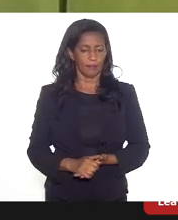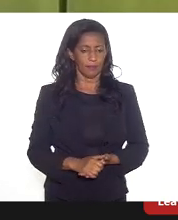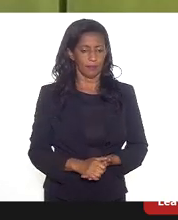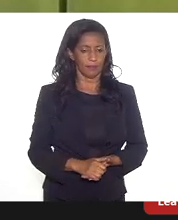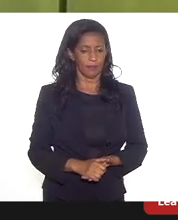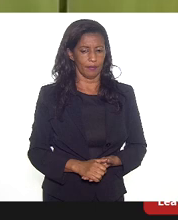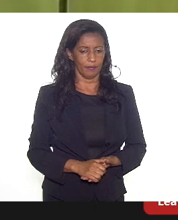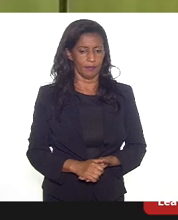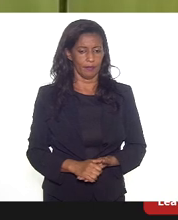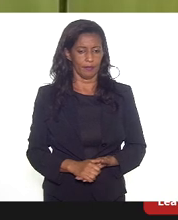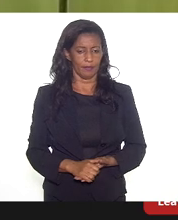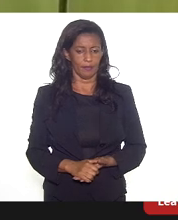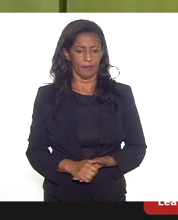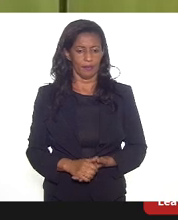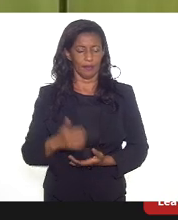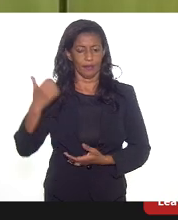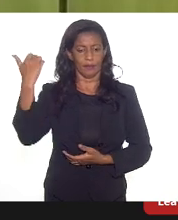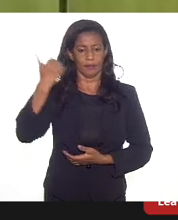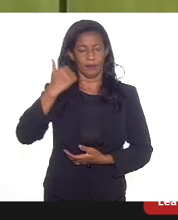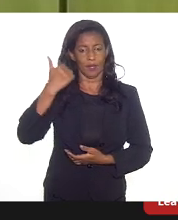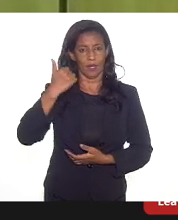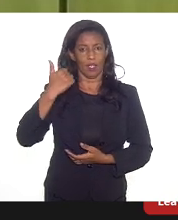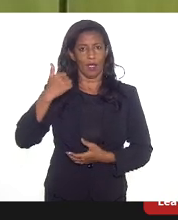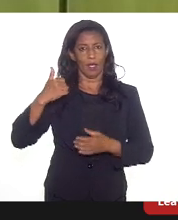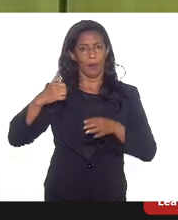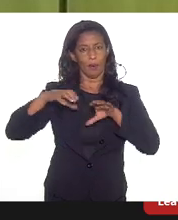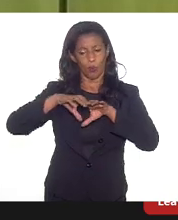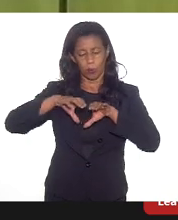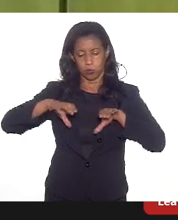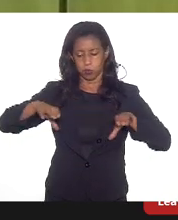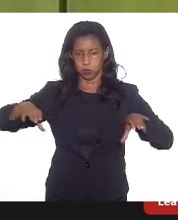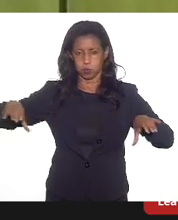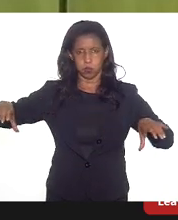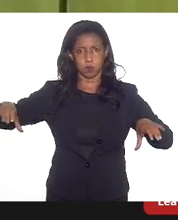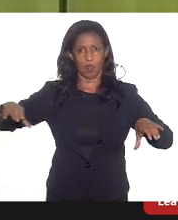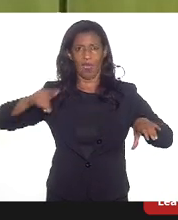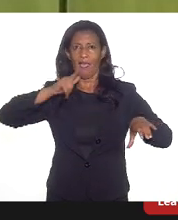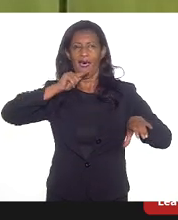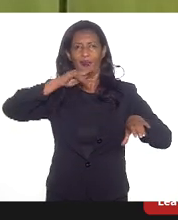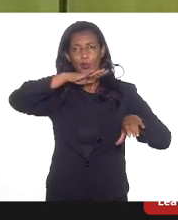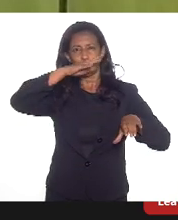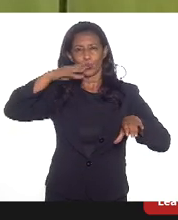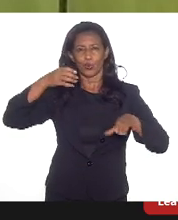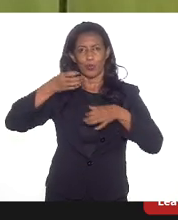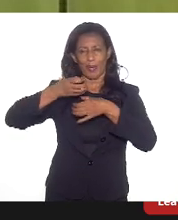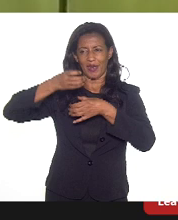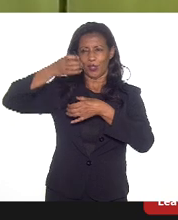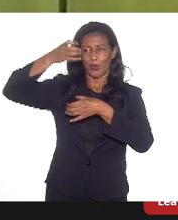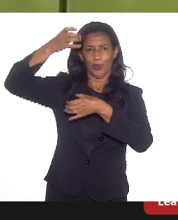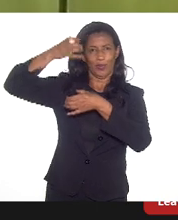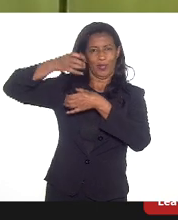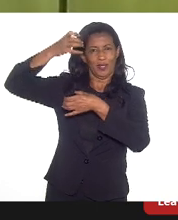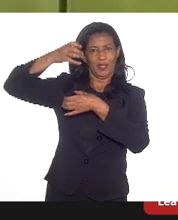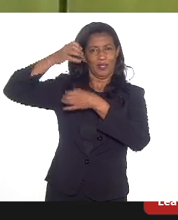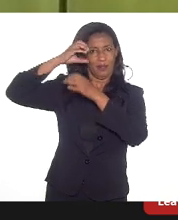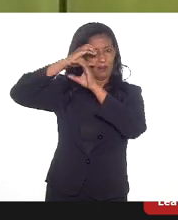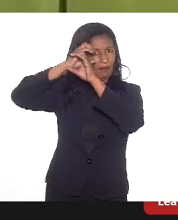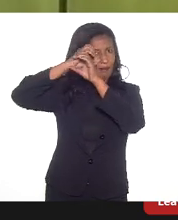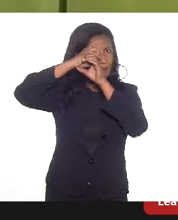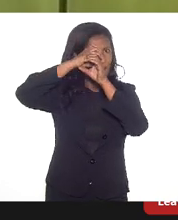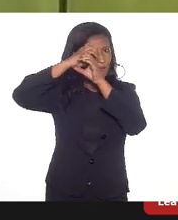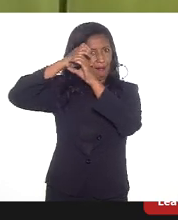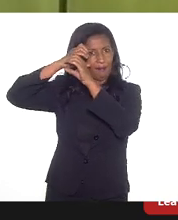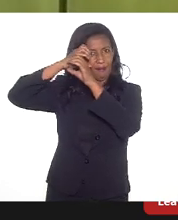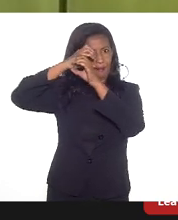submarino que está sendo feito ali dentro. Você tem uma série de indústrias em volta que